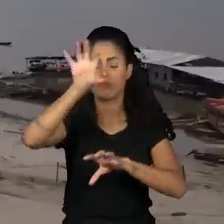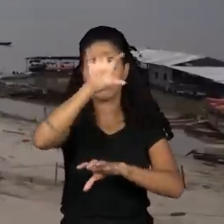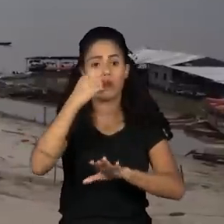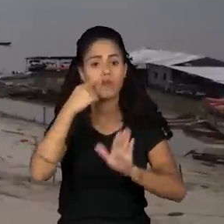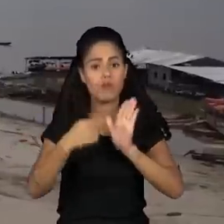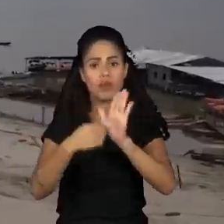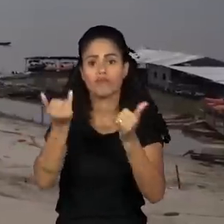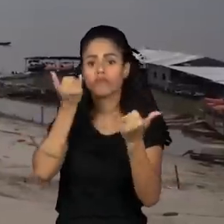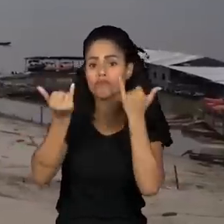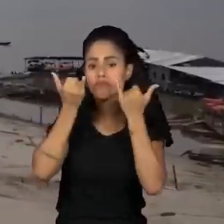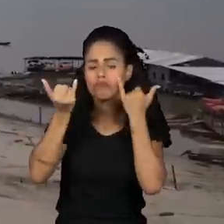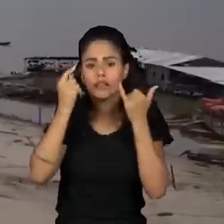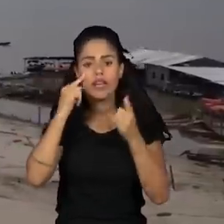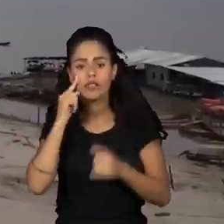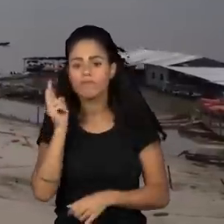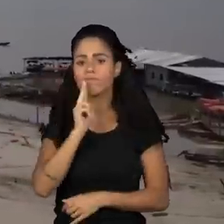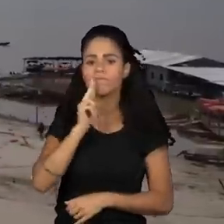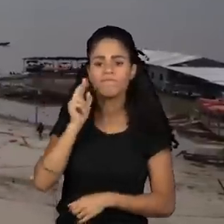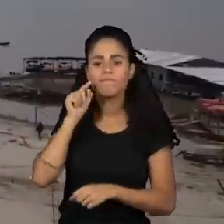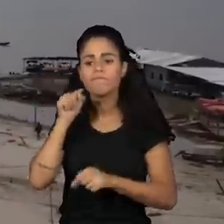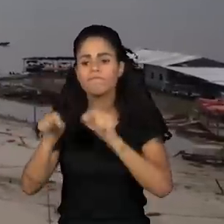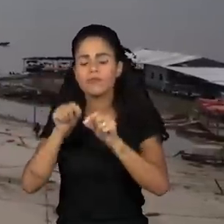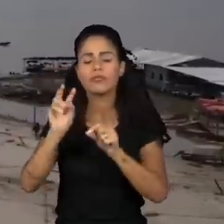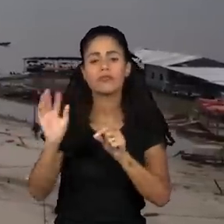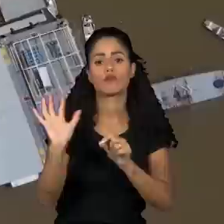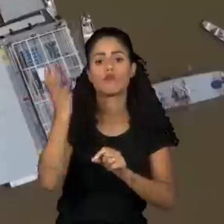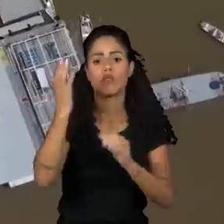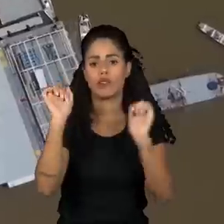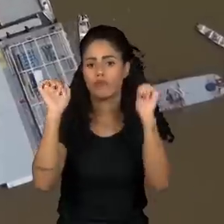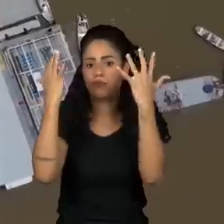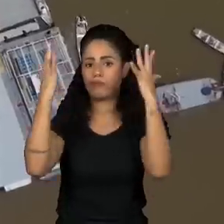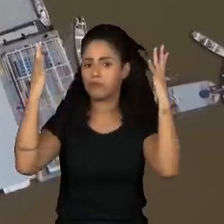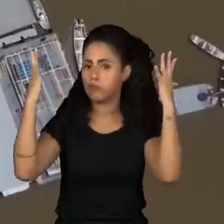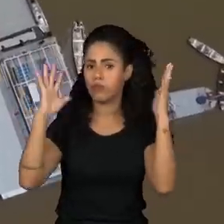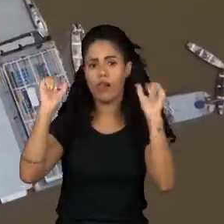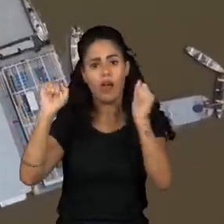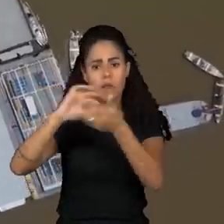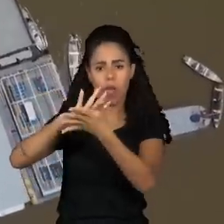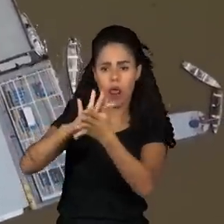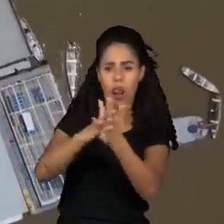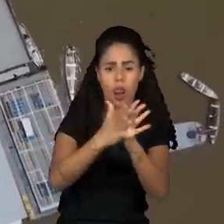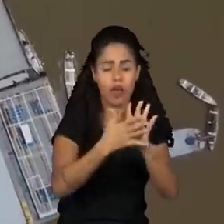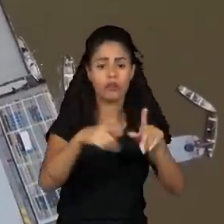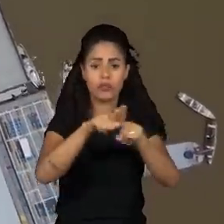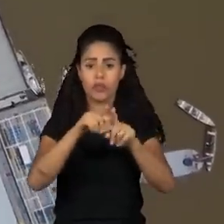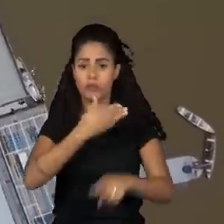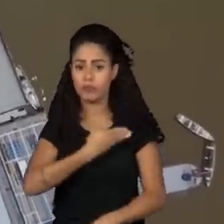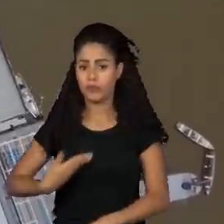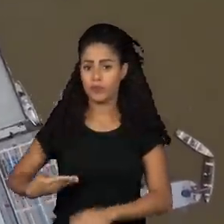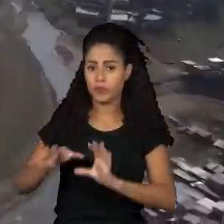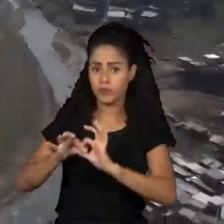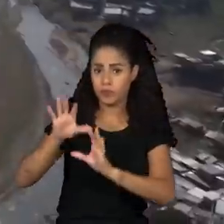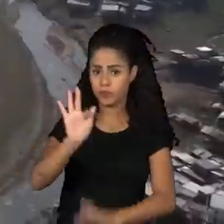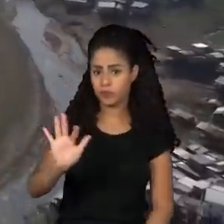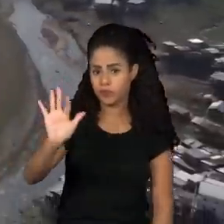de Monitoramento e Alertas de Desastres Naturais, o Semadem, ligado ao governo federal.